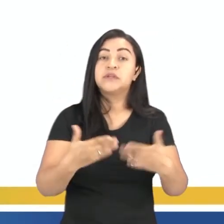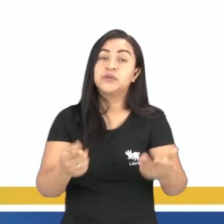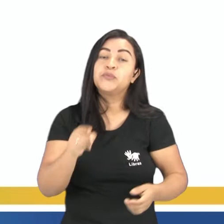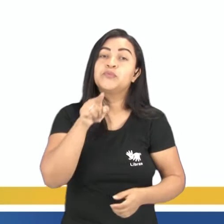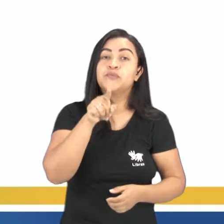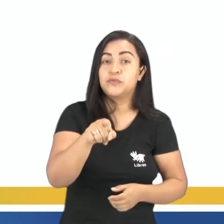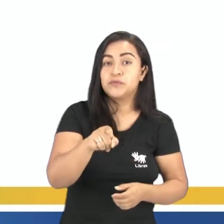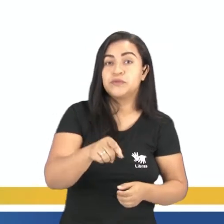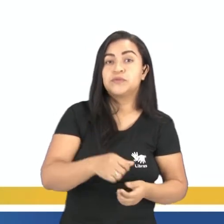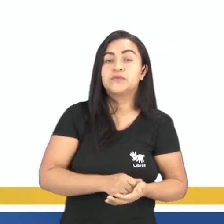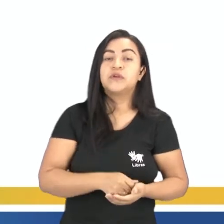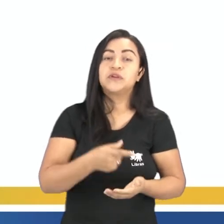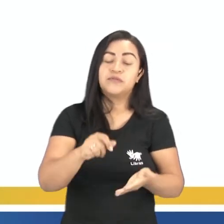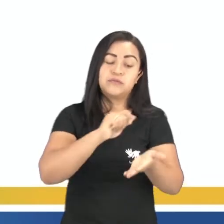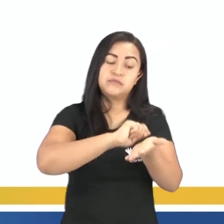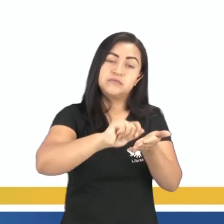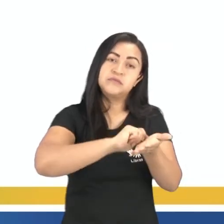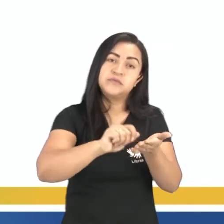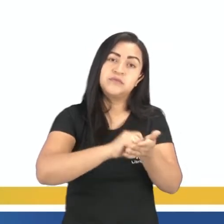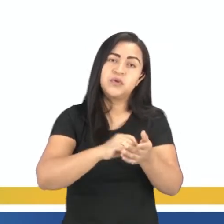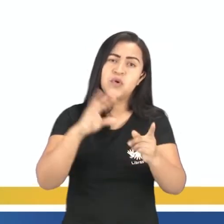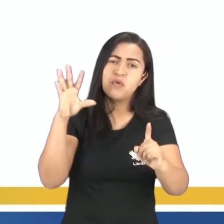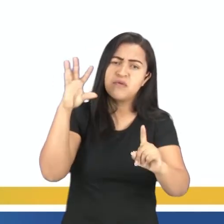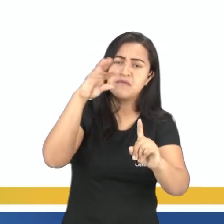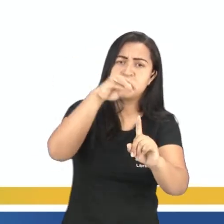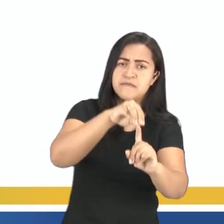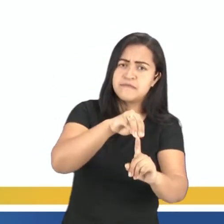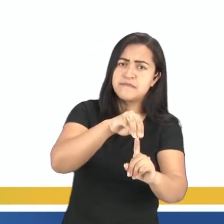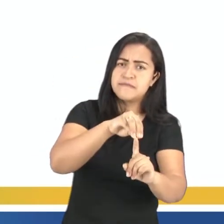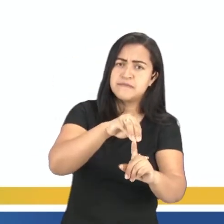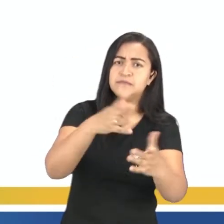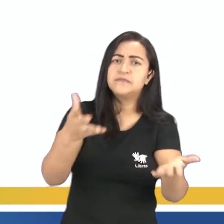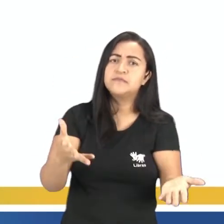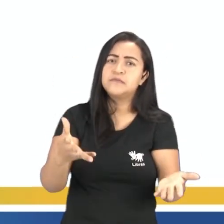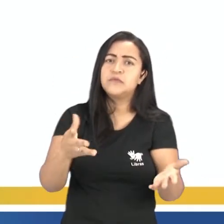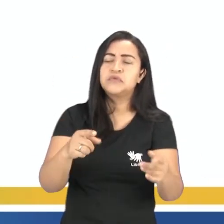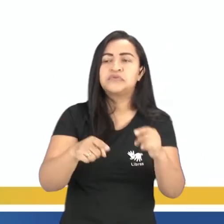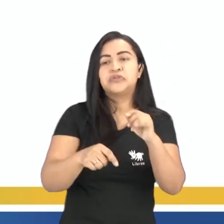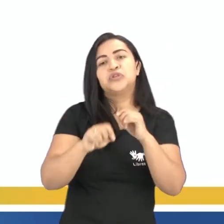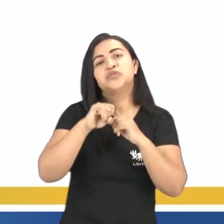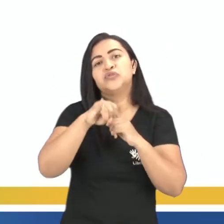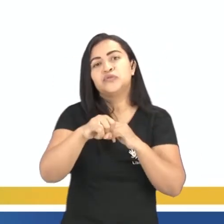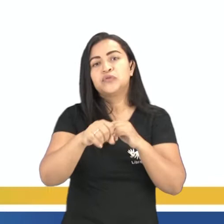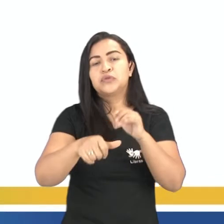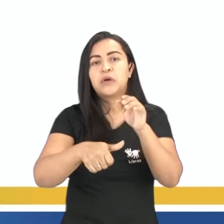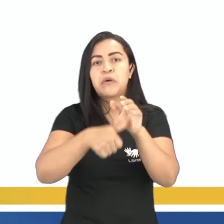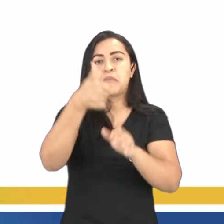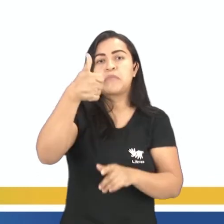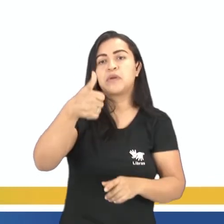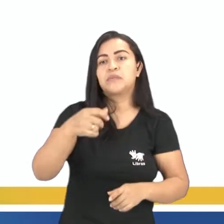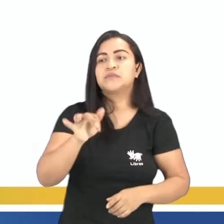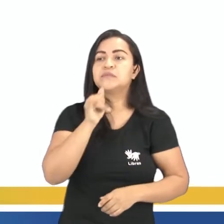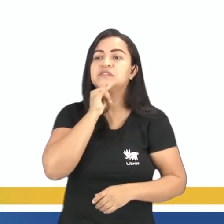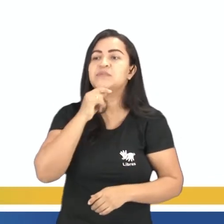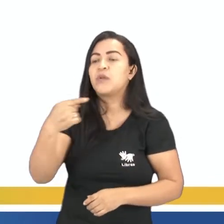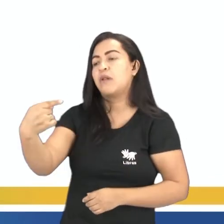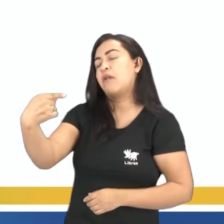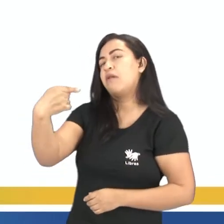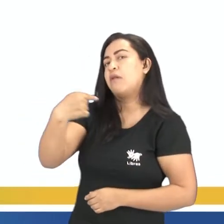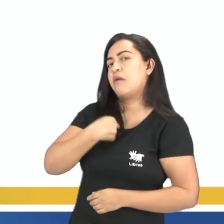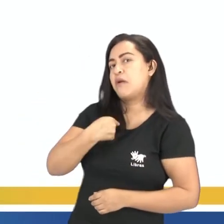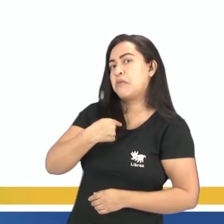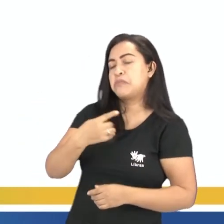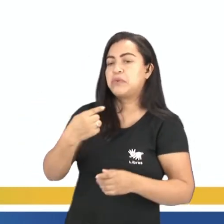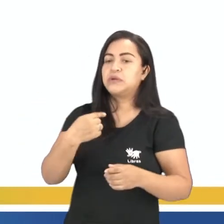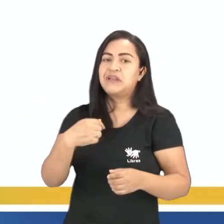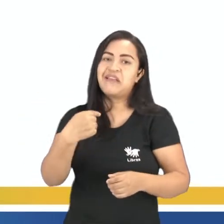definir o seu foco narrativo se você vai contar o texto em primeira pessoa, eu, né? O eu falando, o personagem ali contando a